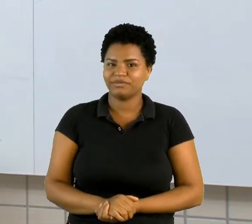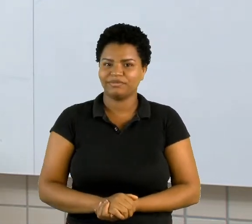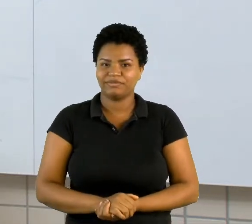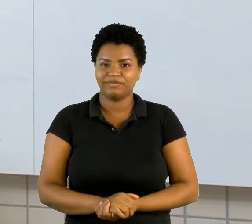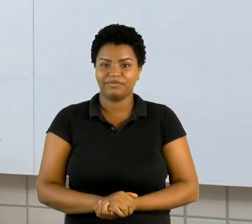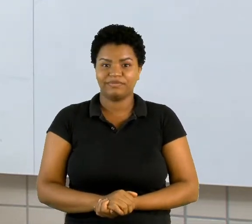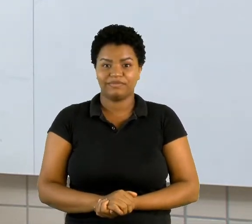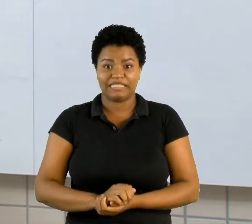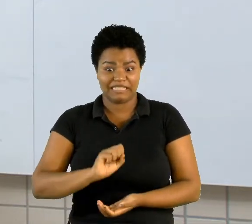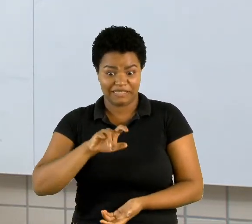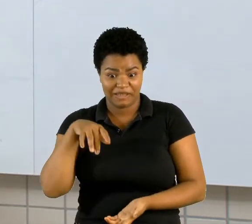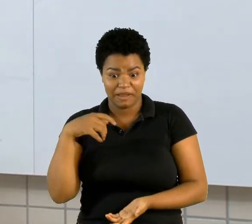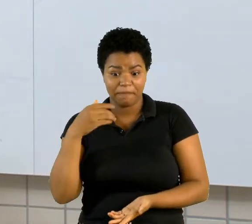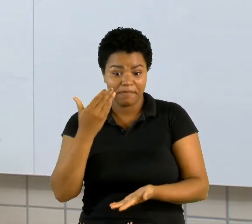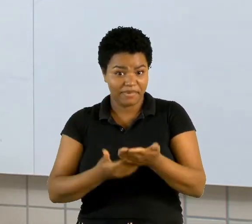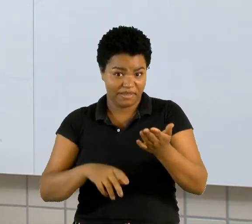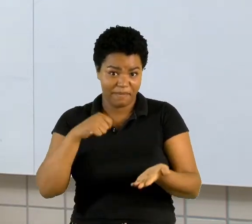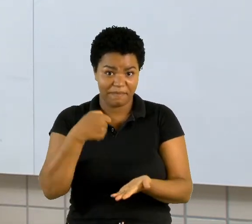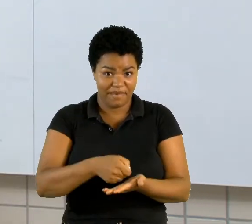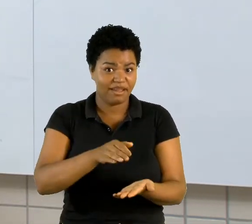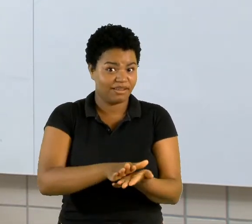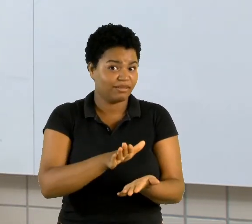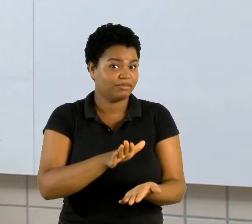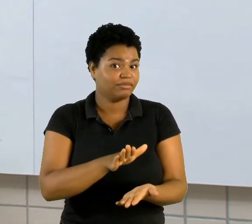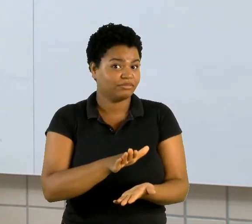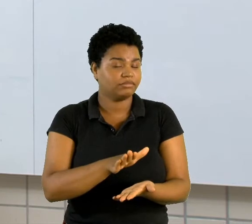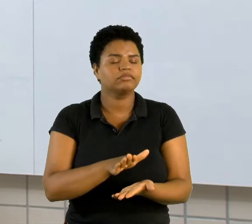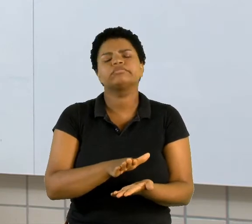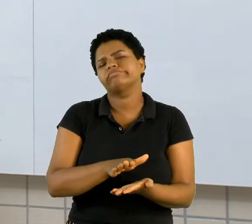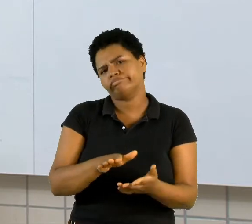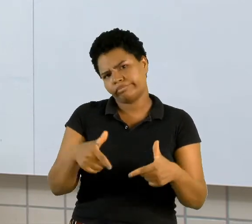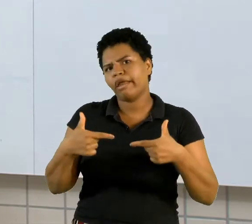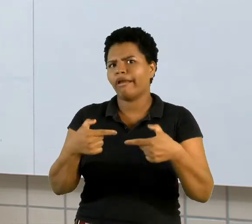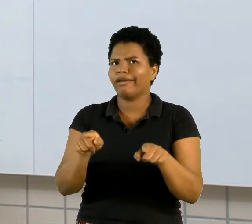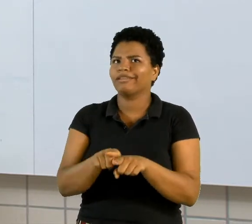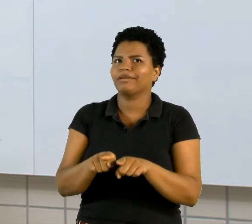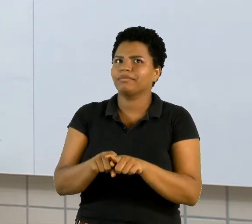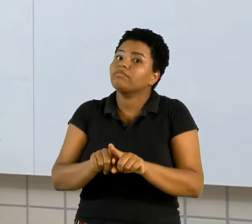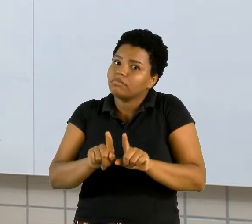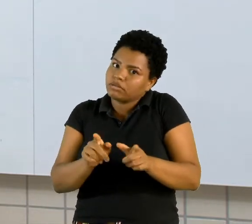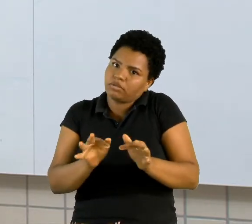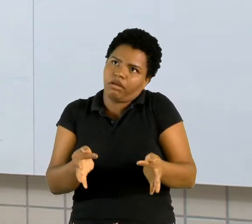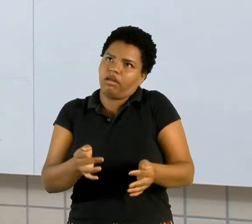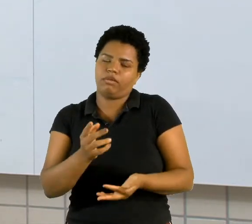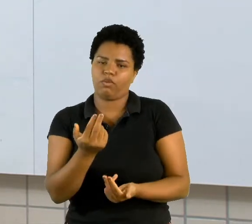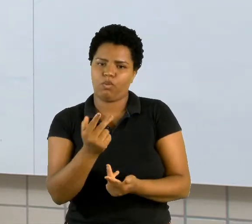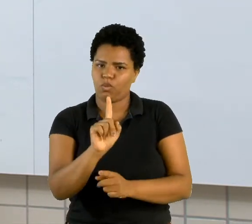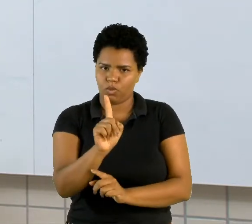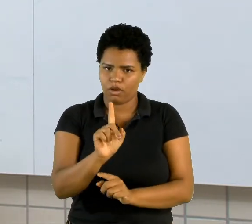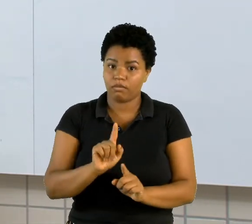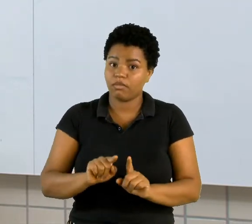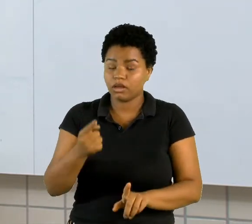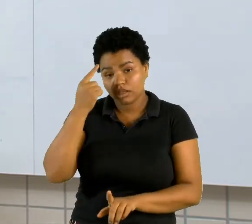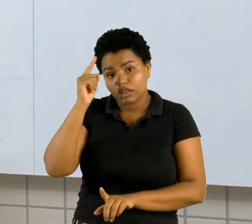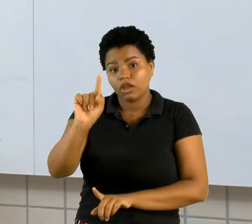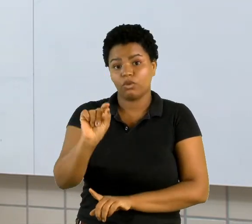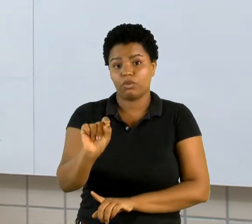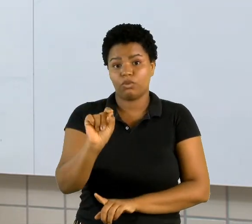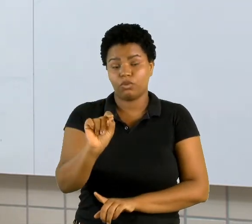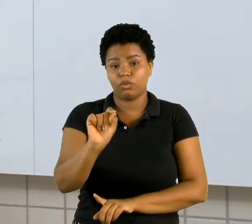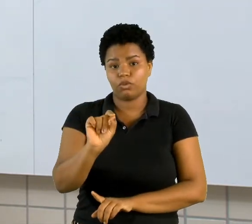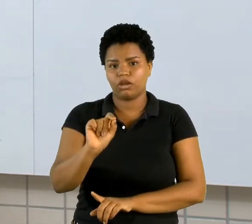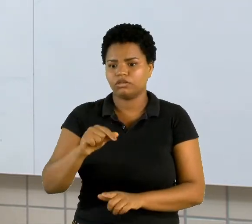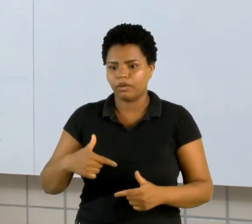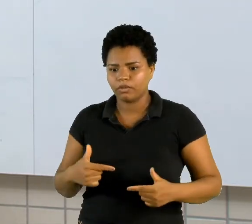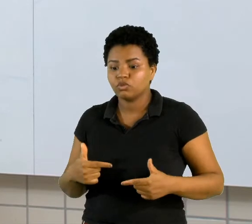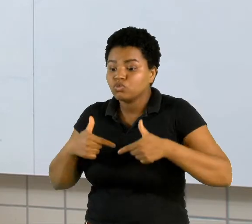perder paga a aposta. Numa guerra também tem isso. Não é desse jeito tão simples, mas a ideia é, estamos lutando por alguma